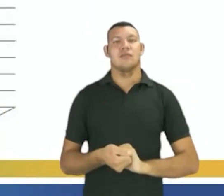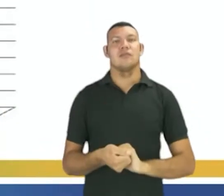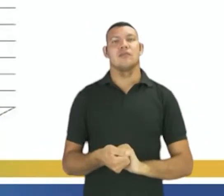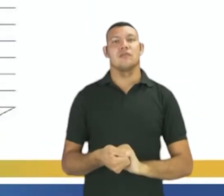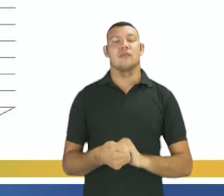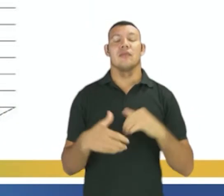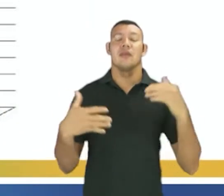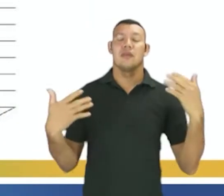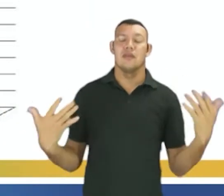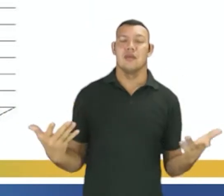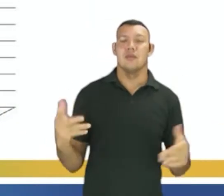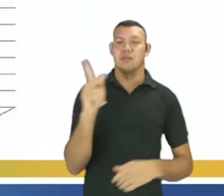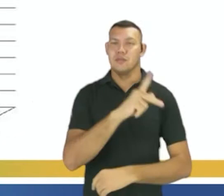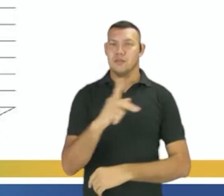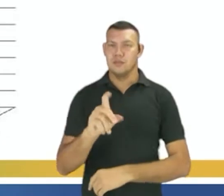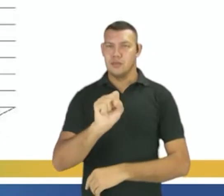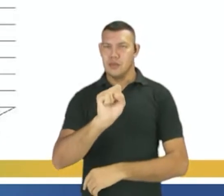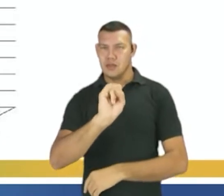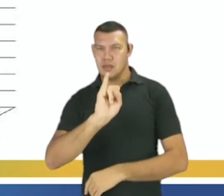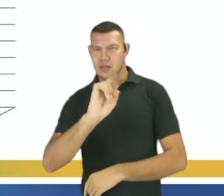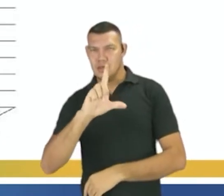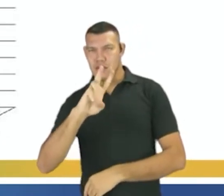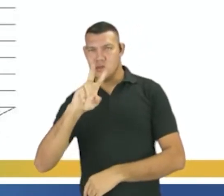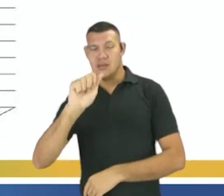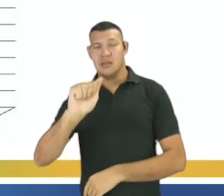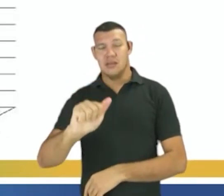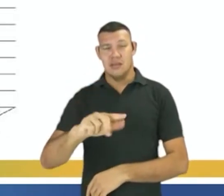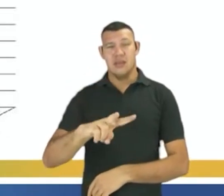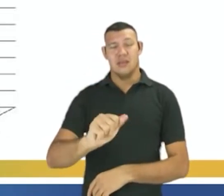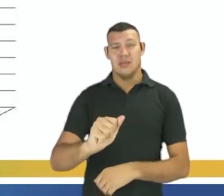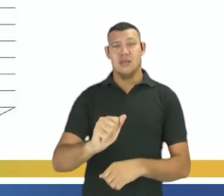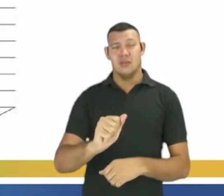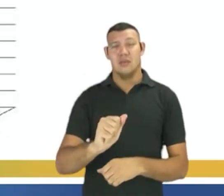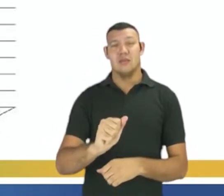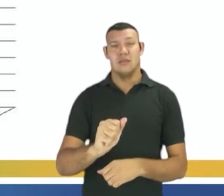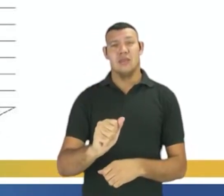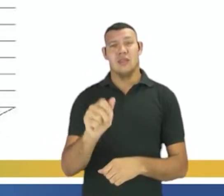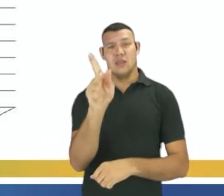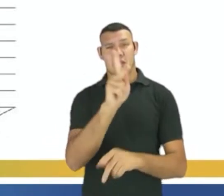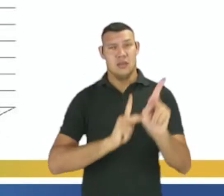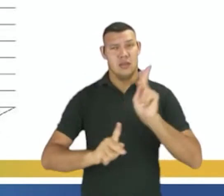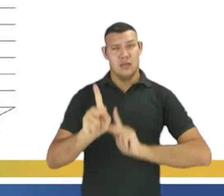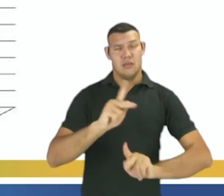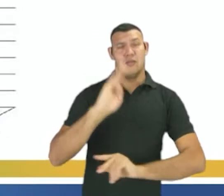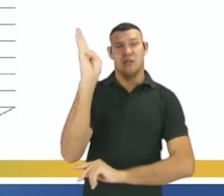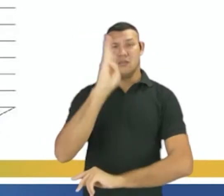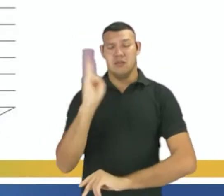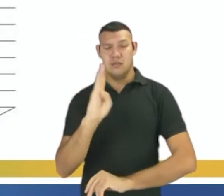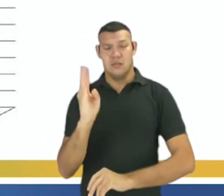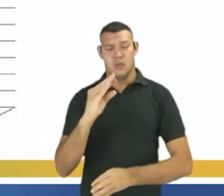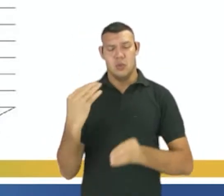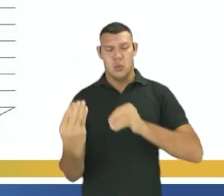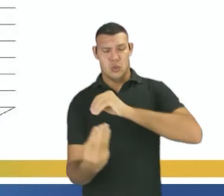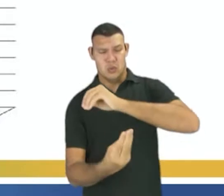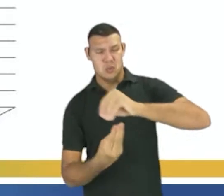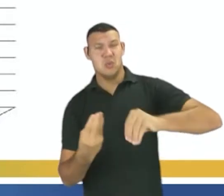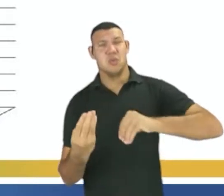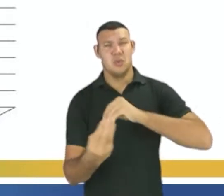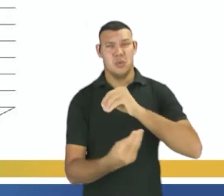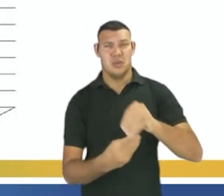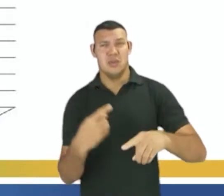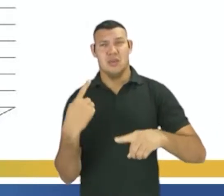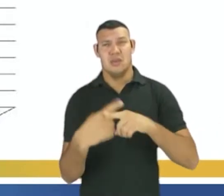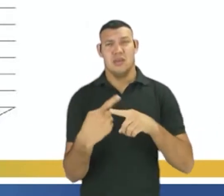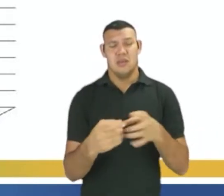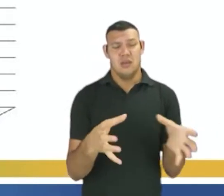Bem, a população brasileira é bastante miscigenada. Isso ocorreu em razão da mistura de diversos